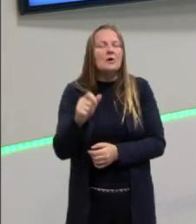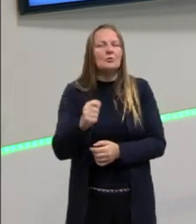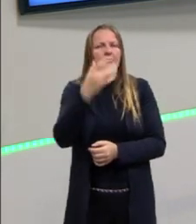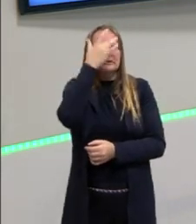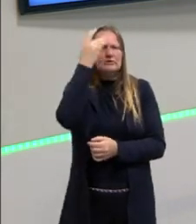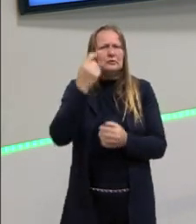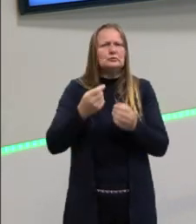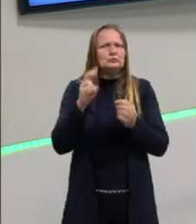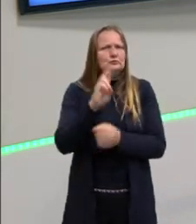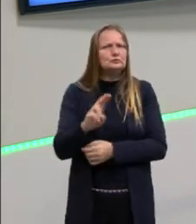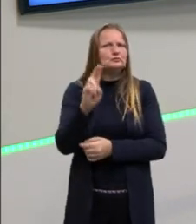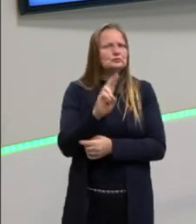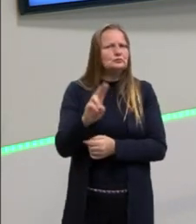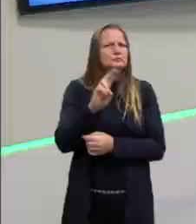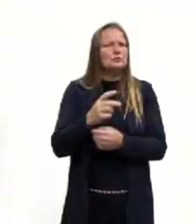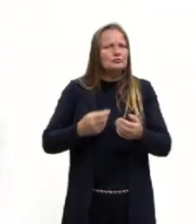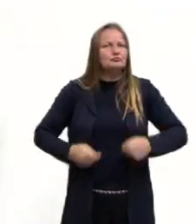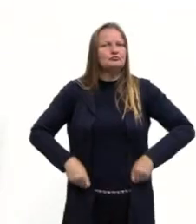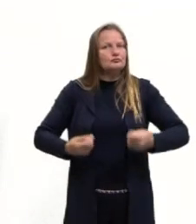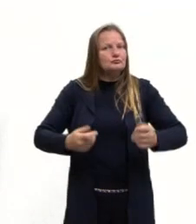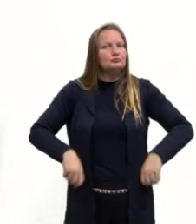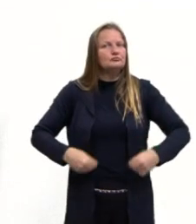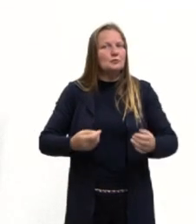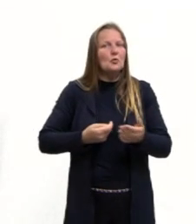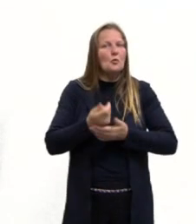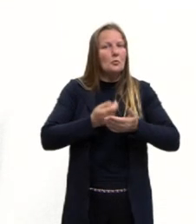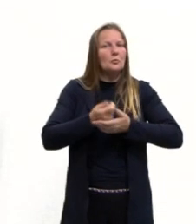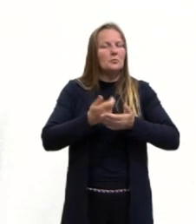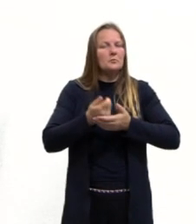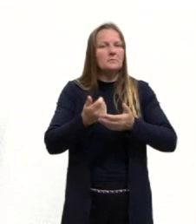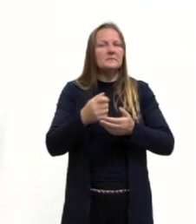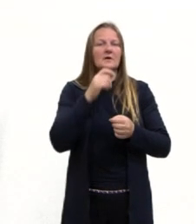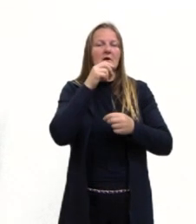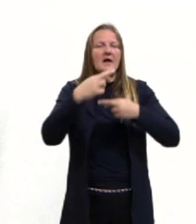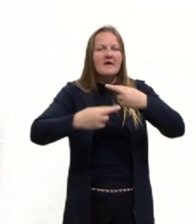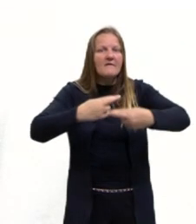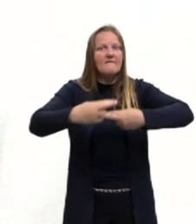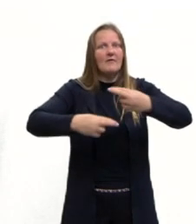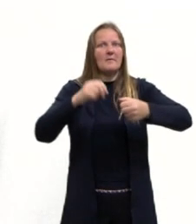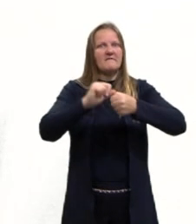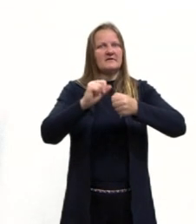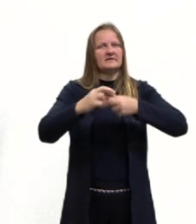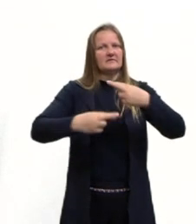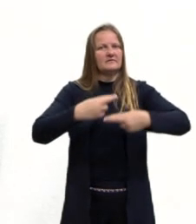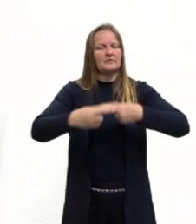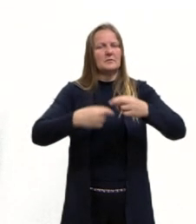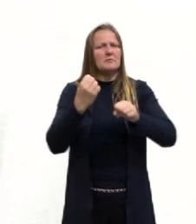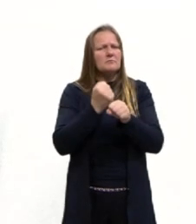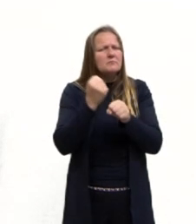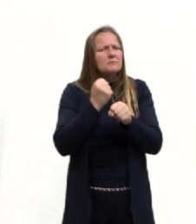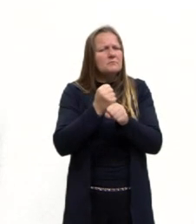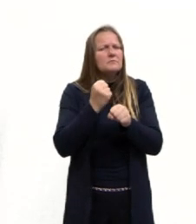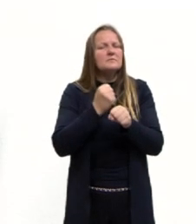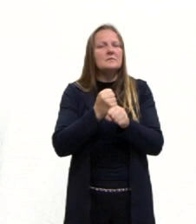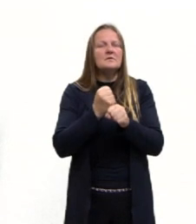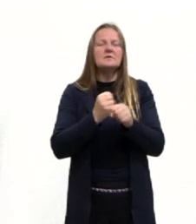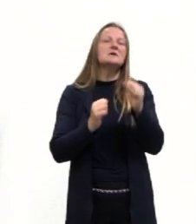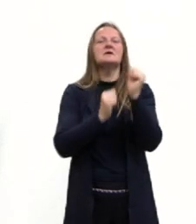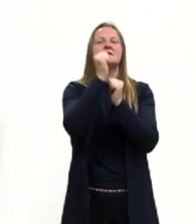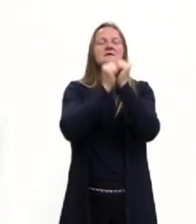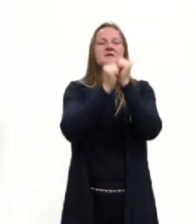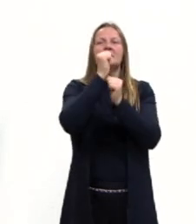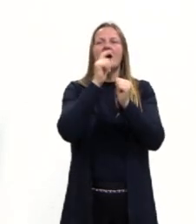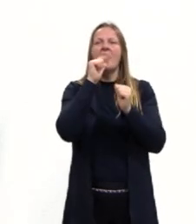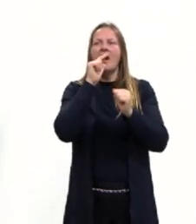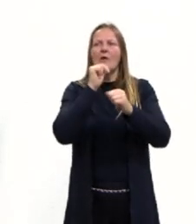consumir. E aí, então, ela começa a pensar e forma, por exemplo, consegue produzir a maior usina hidrelétrica que